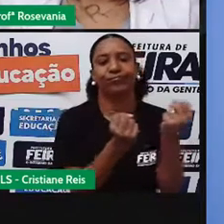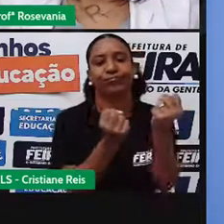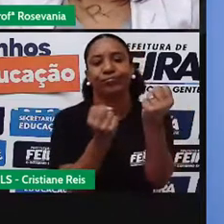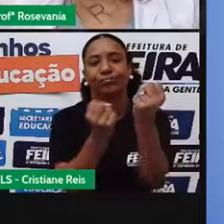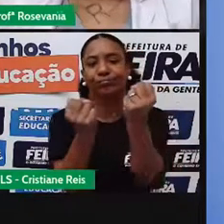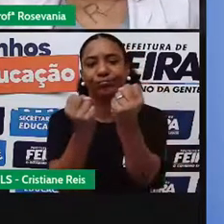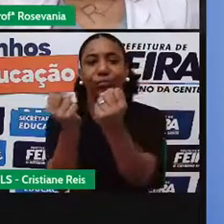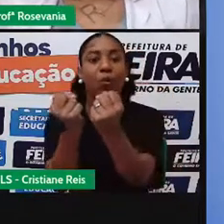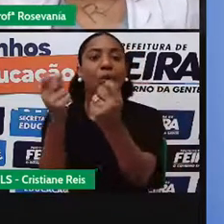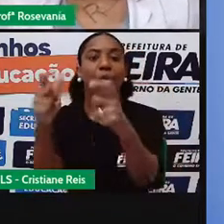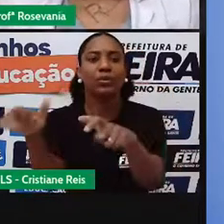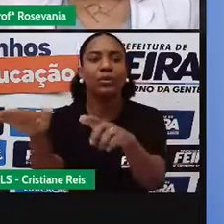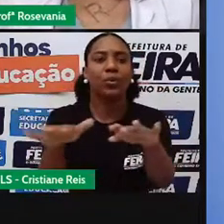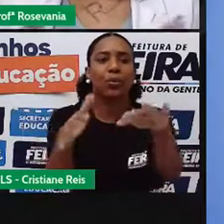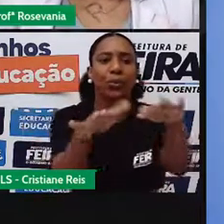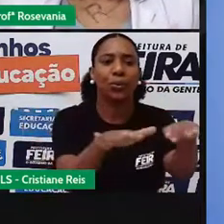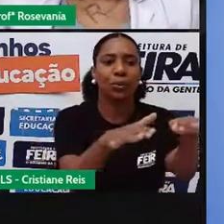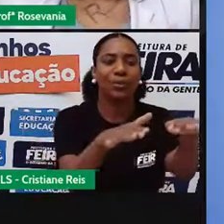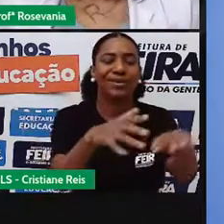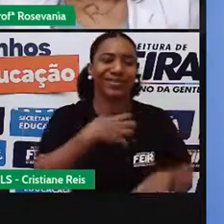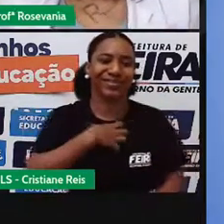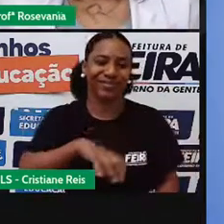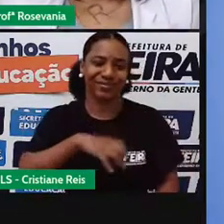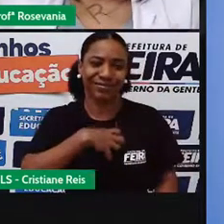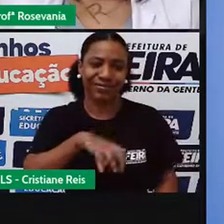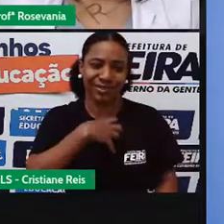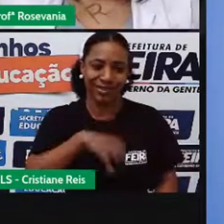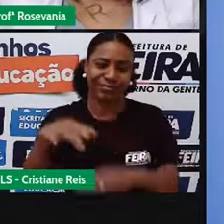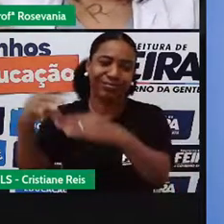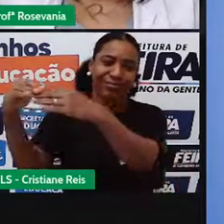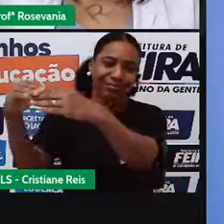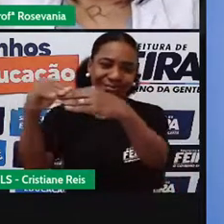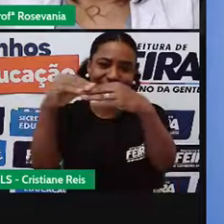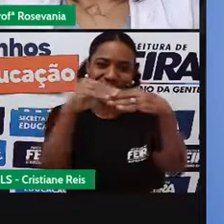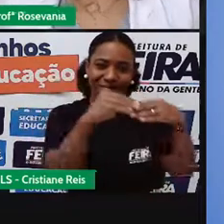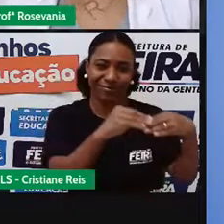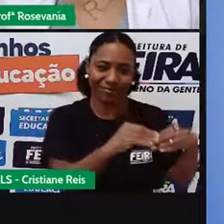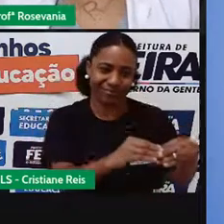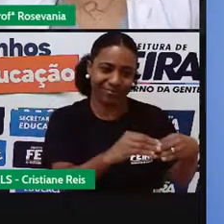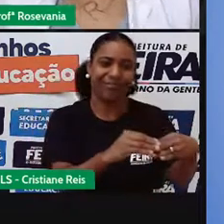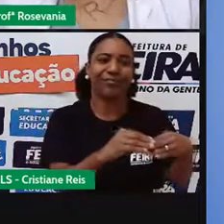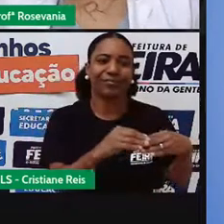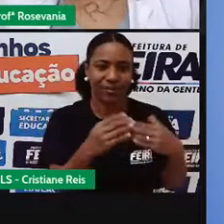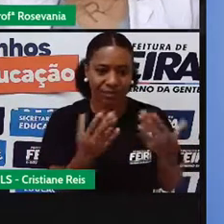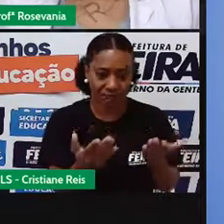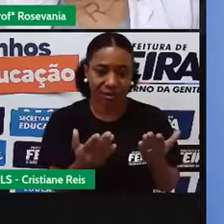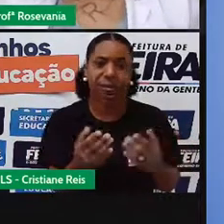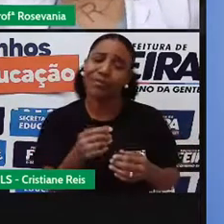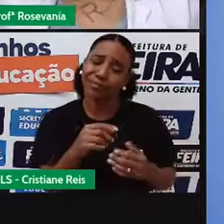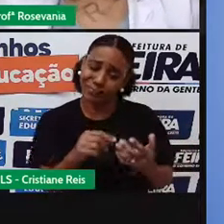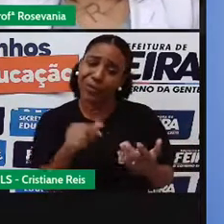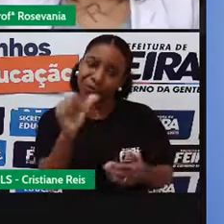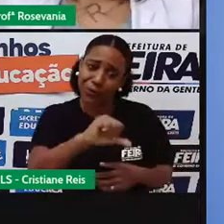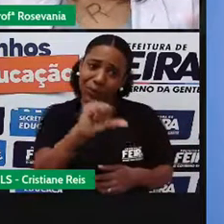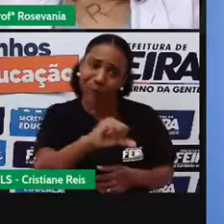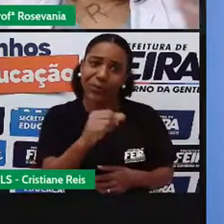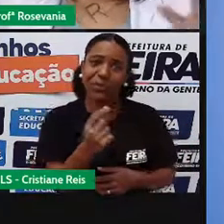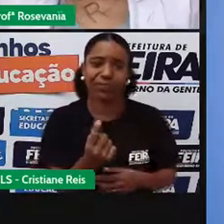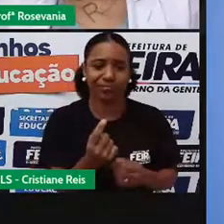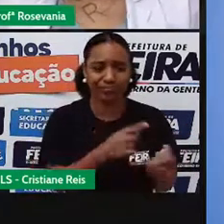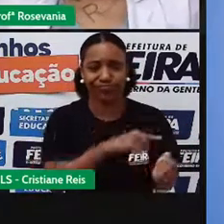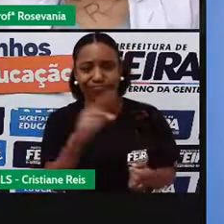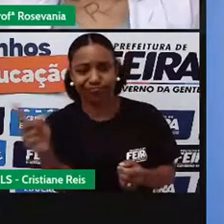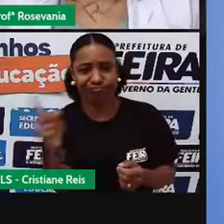ele tem todas essas vantagens, mas tem essa desvantagemzinha que não importa muito pelo custo, né, que vai ter. Então, é